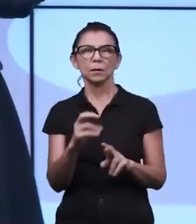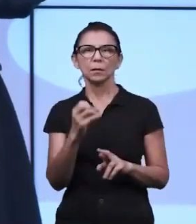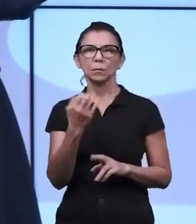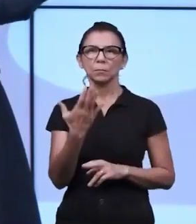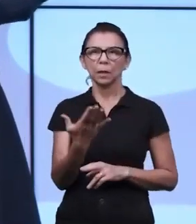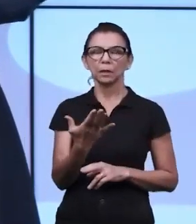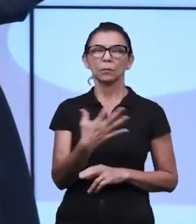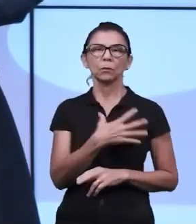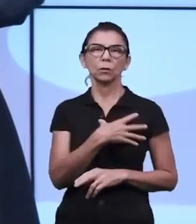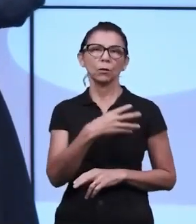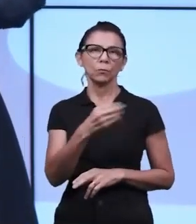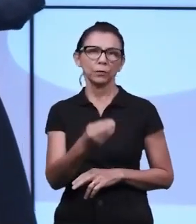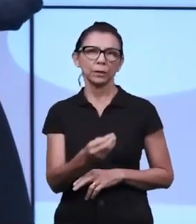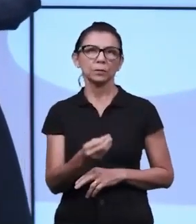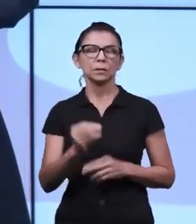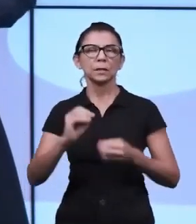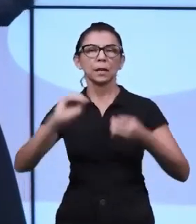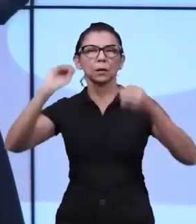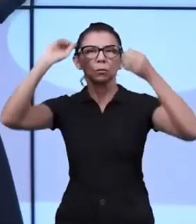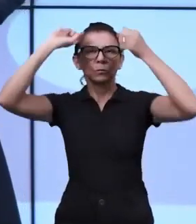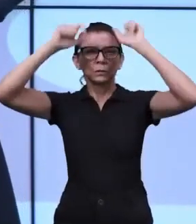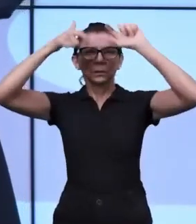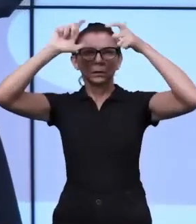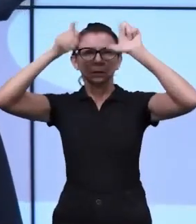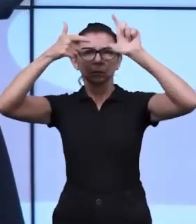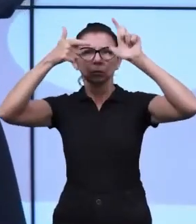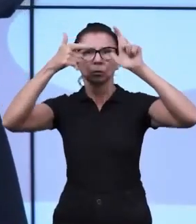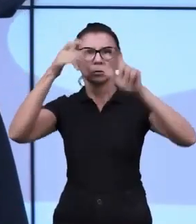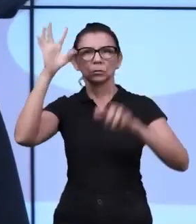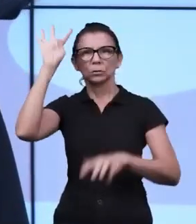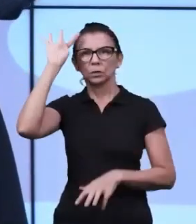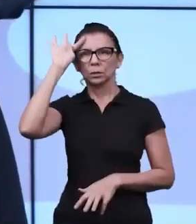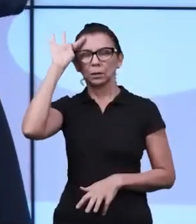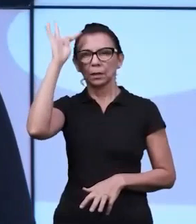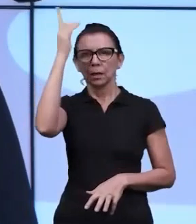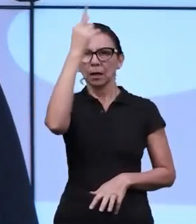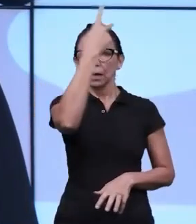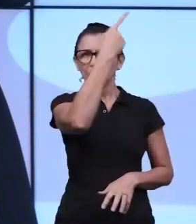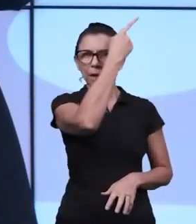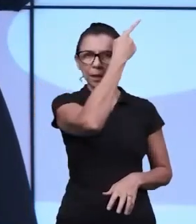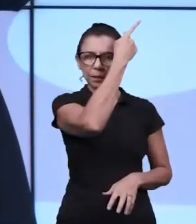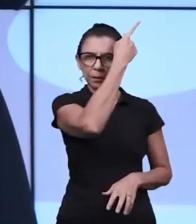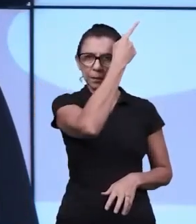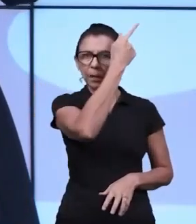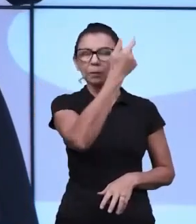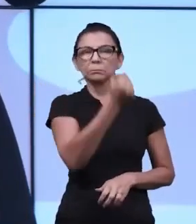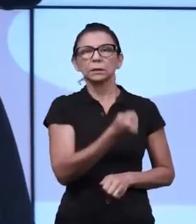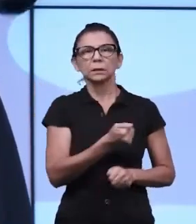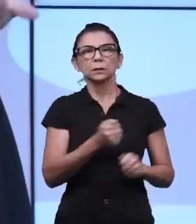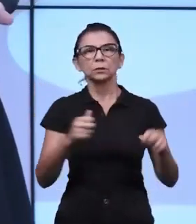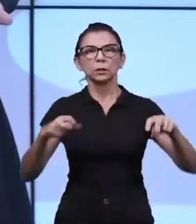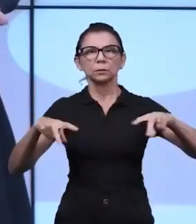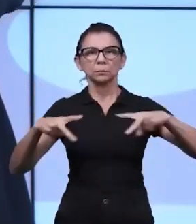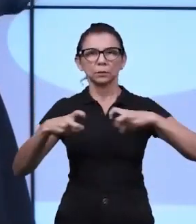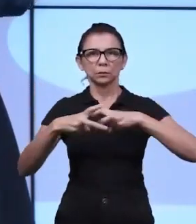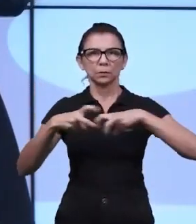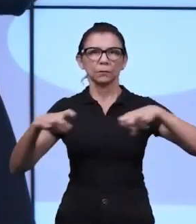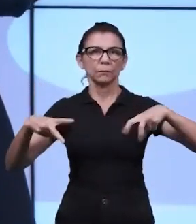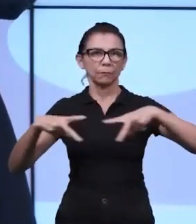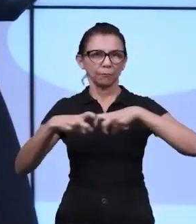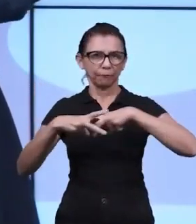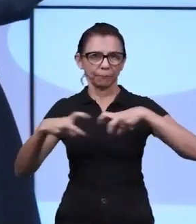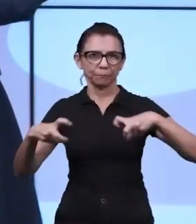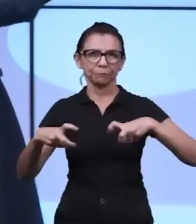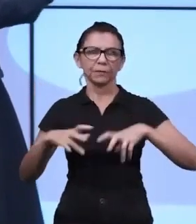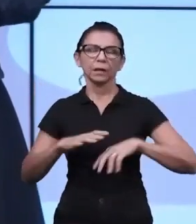TDAH, que é o transtorno de déficit de atenção e hiperatividade. Algumas outras irmãs já trouxeram contribuições